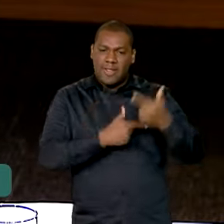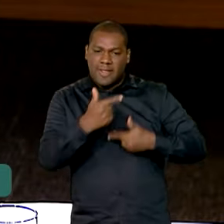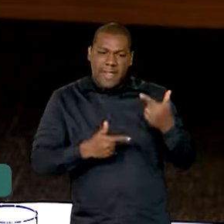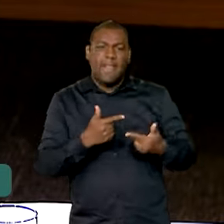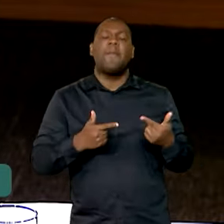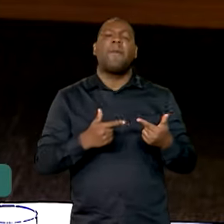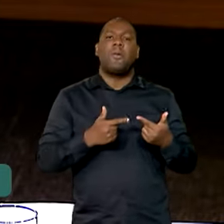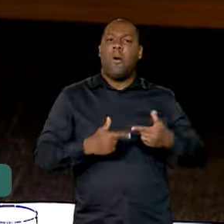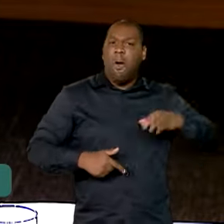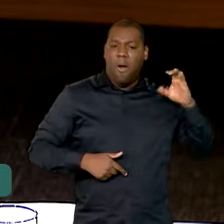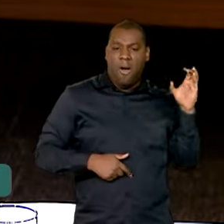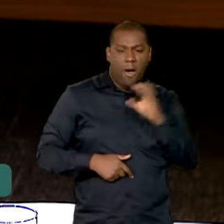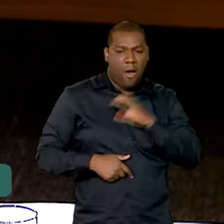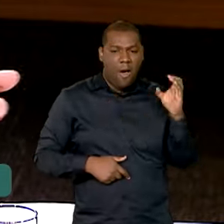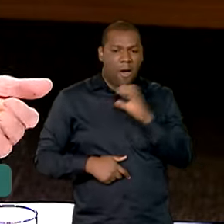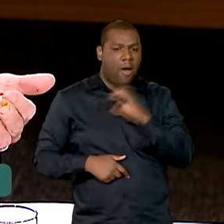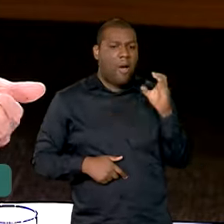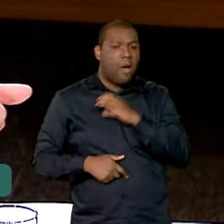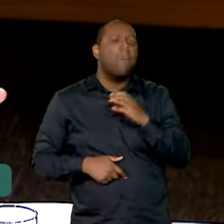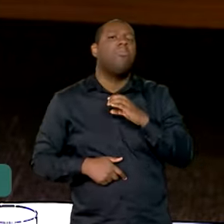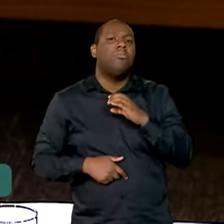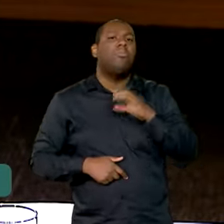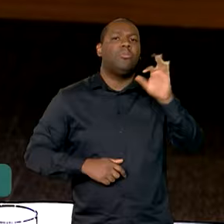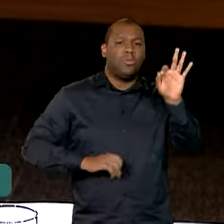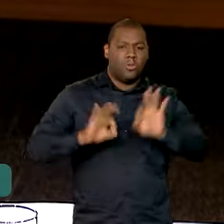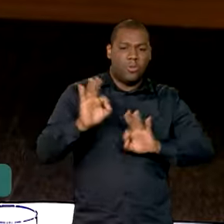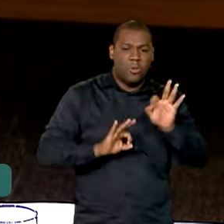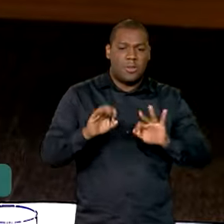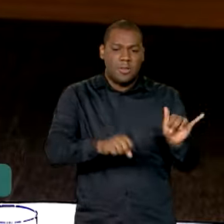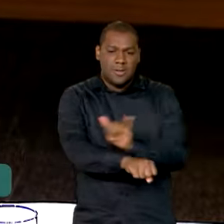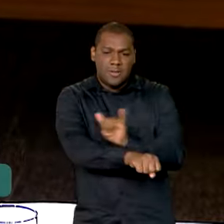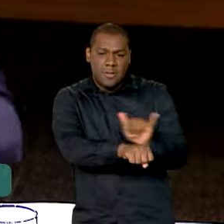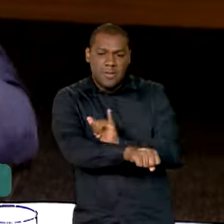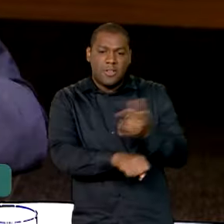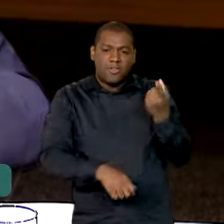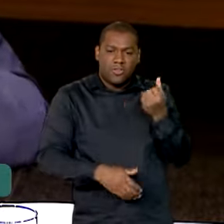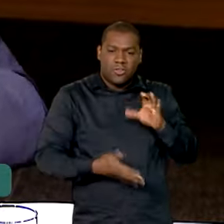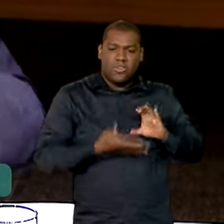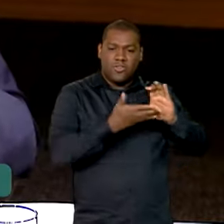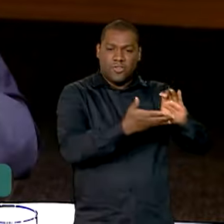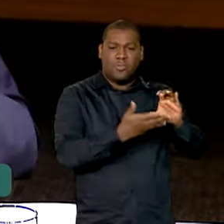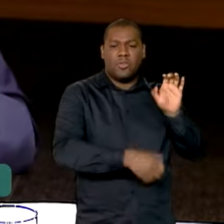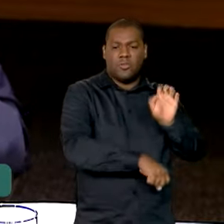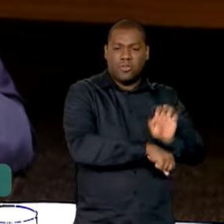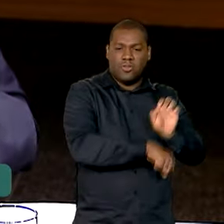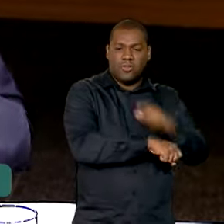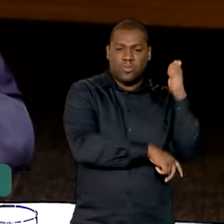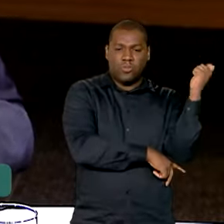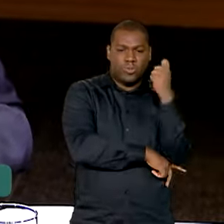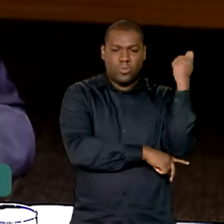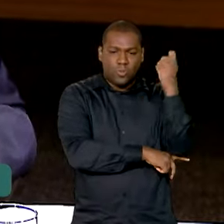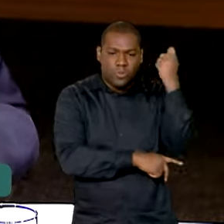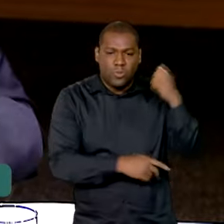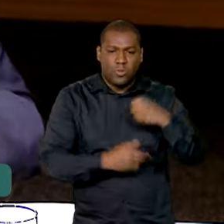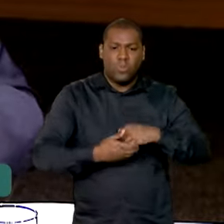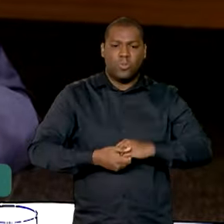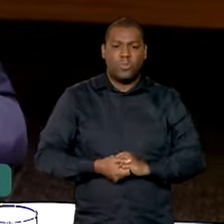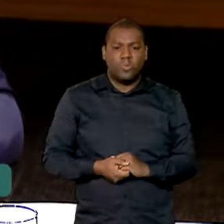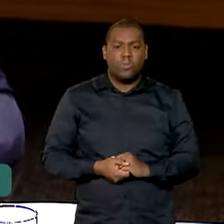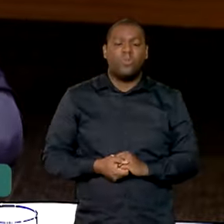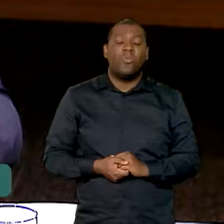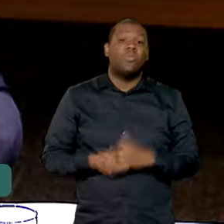burocracia crie entraves para a gente facilitar o dinheiro. Qual é a dificuldade inicial? A dificuldade inicial